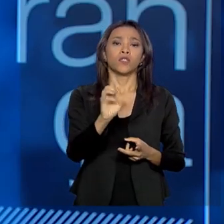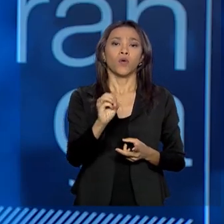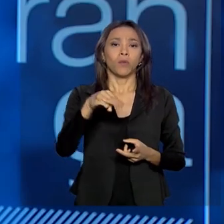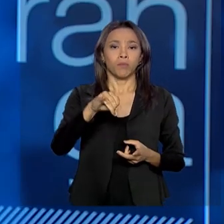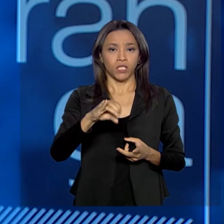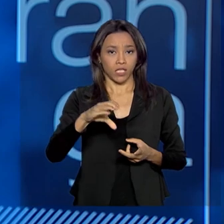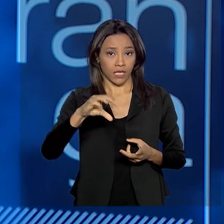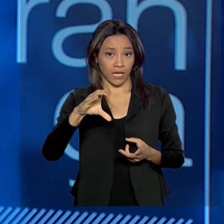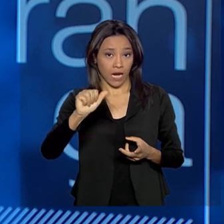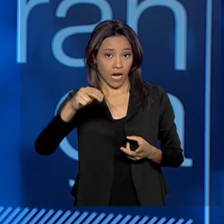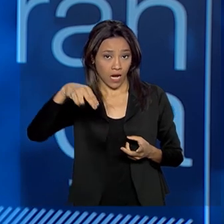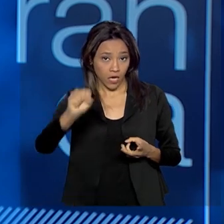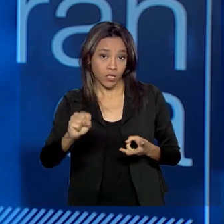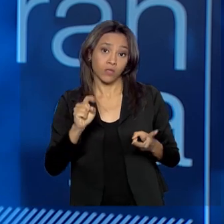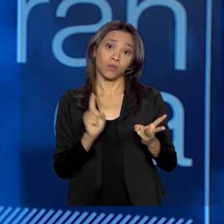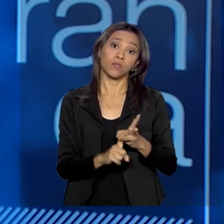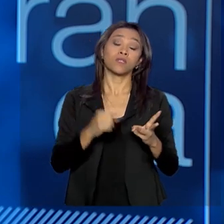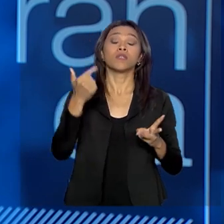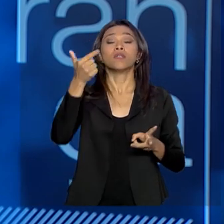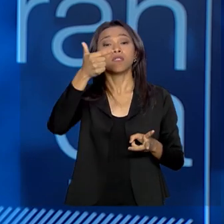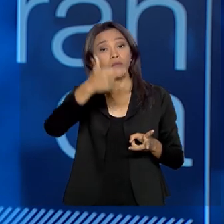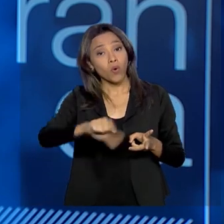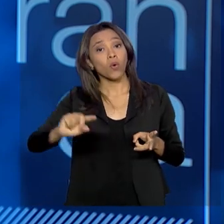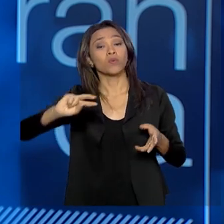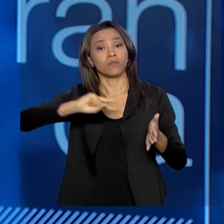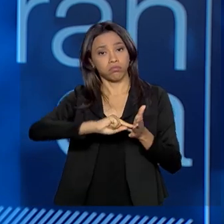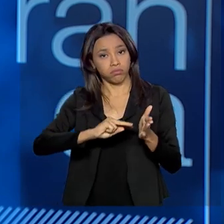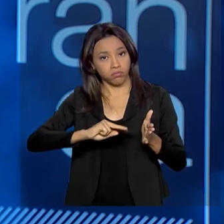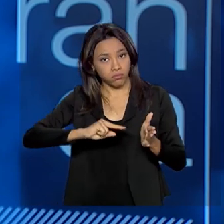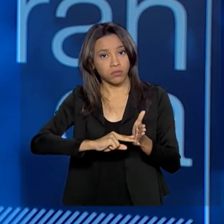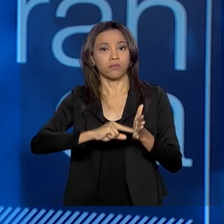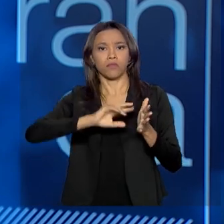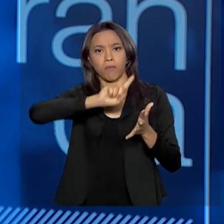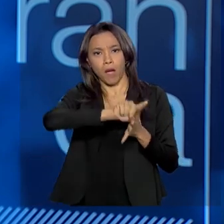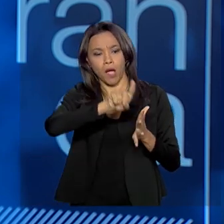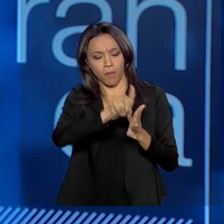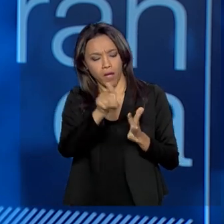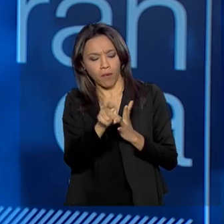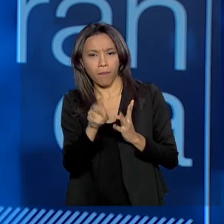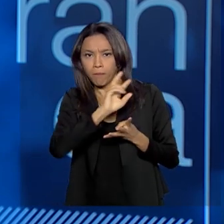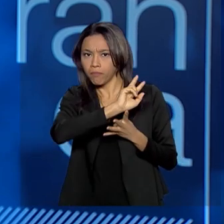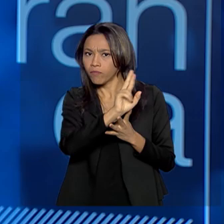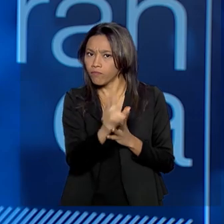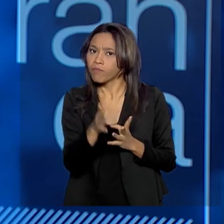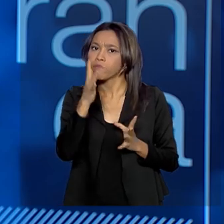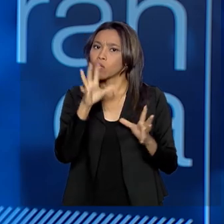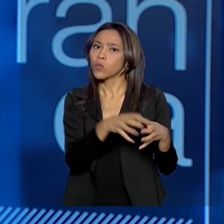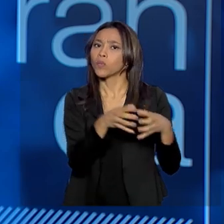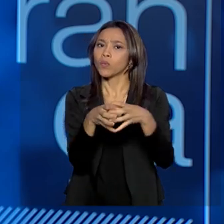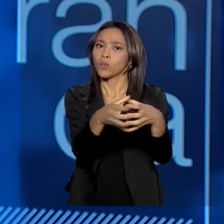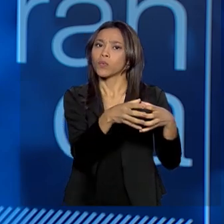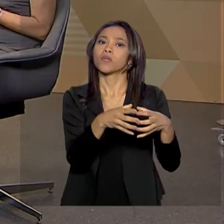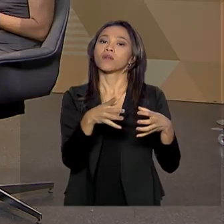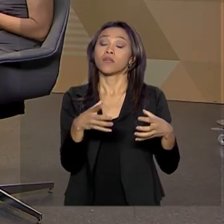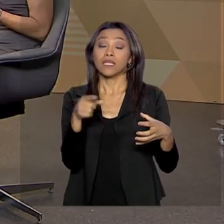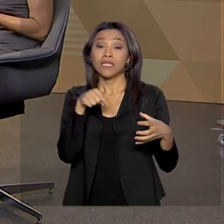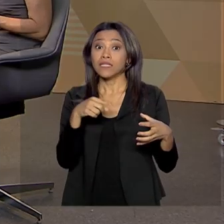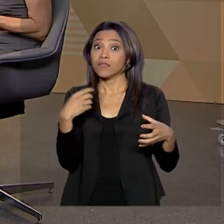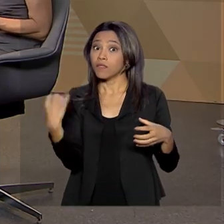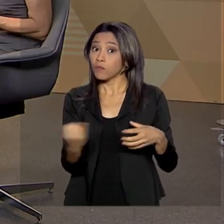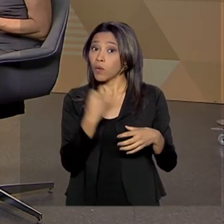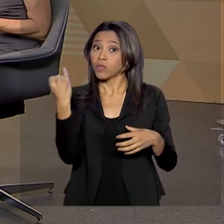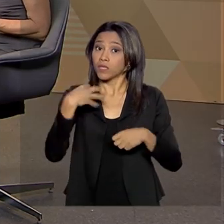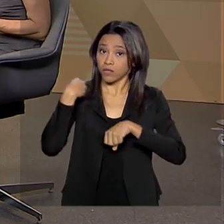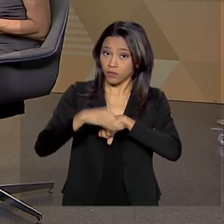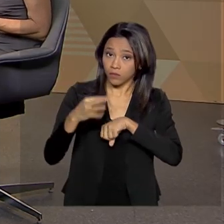percentual de imigração e essas pessoas, isso é um dado muito alentador, estão sendo